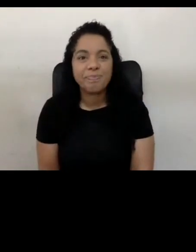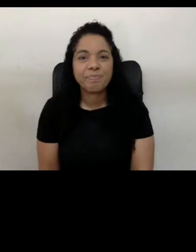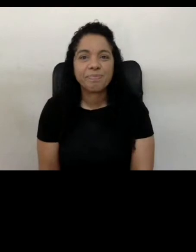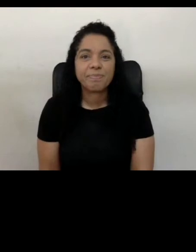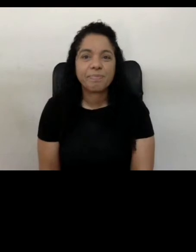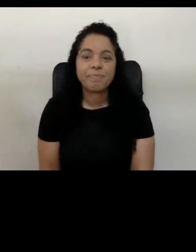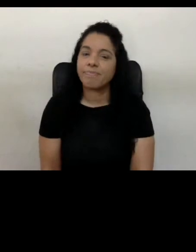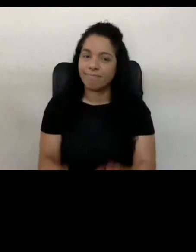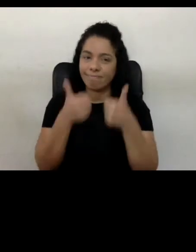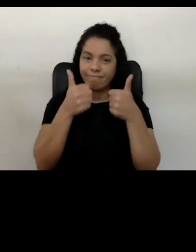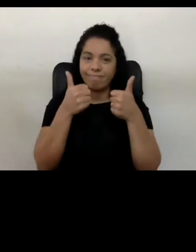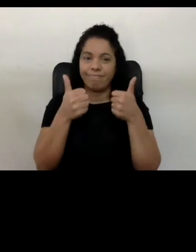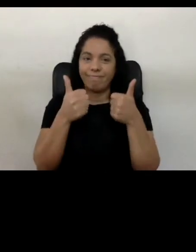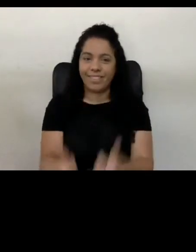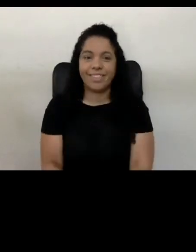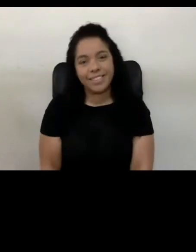Beleza.